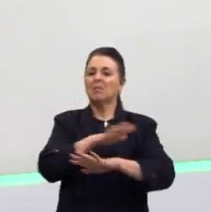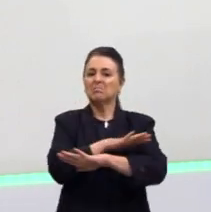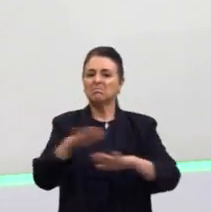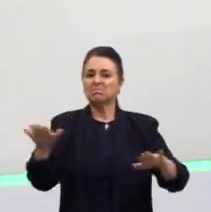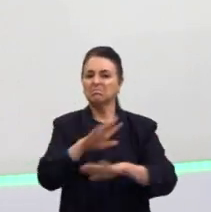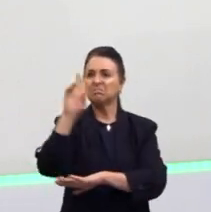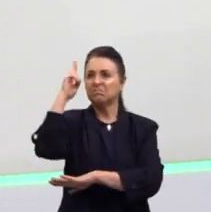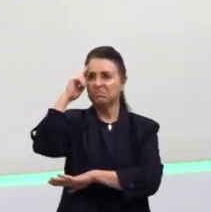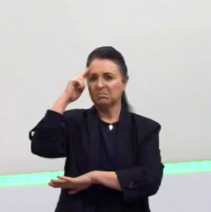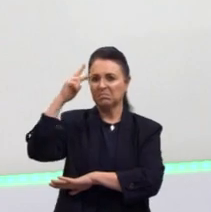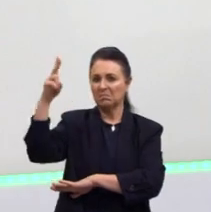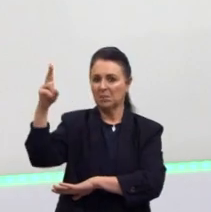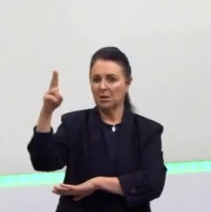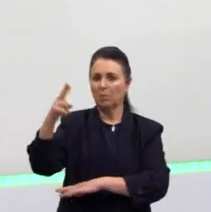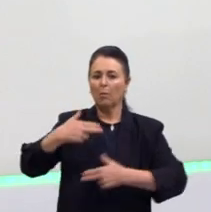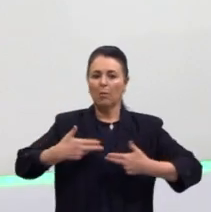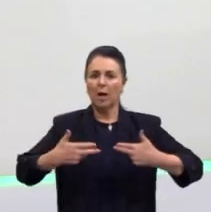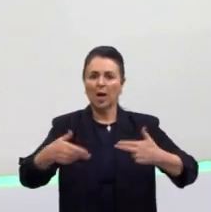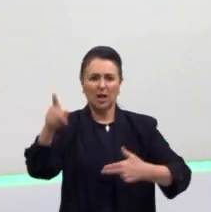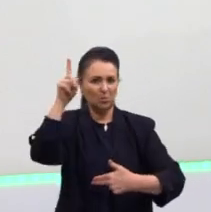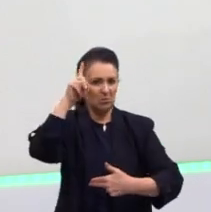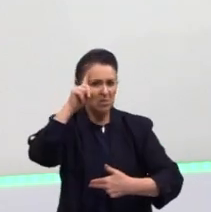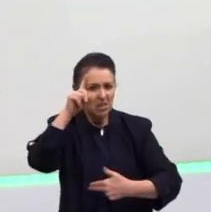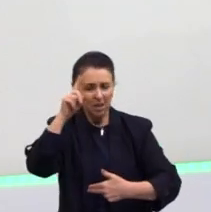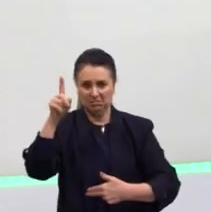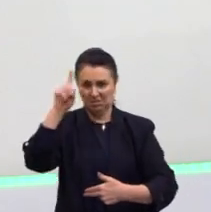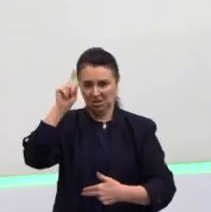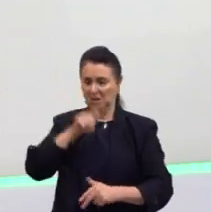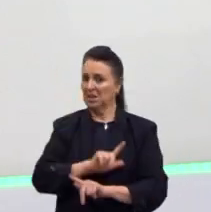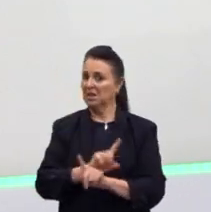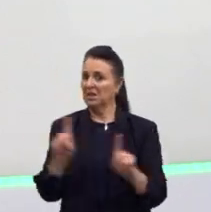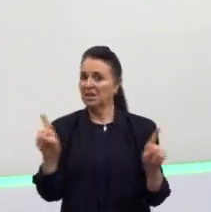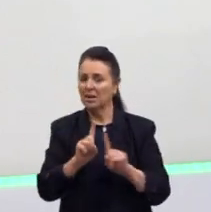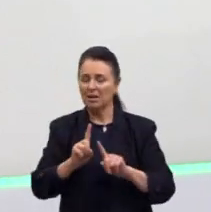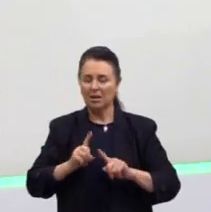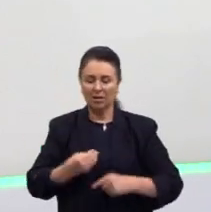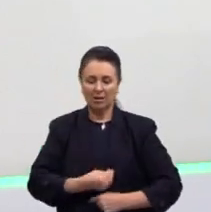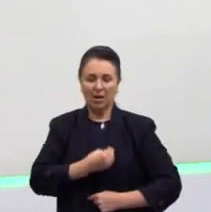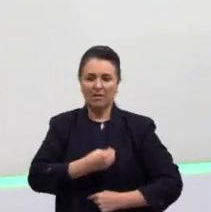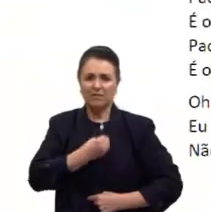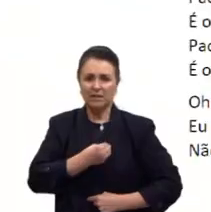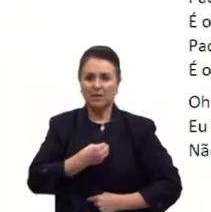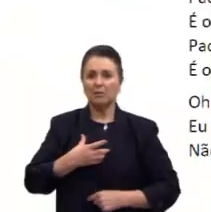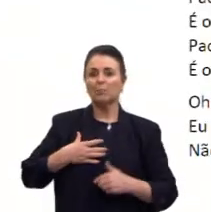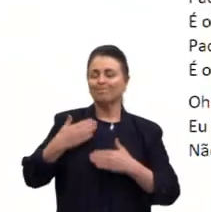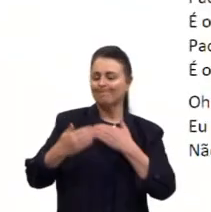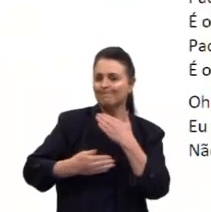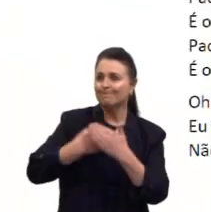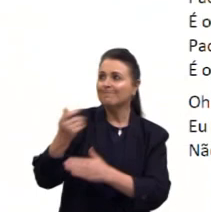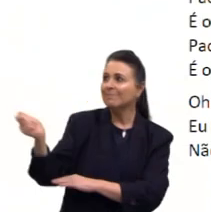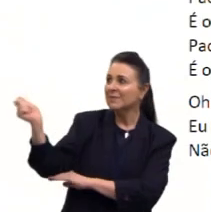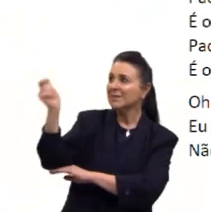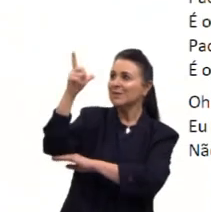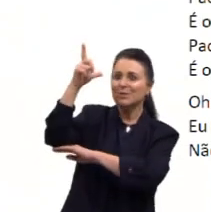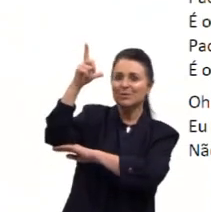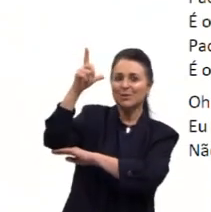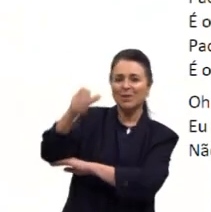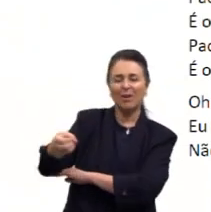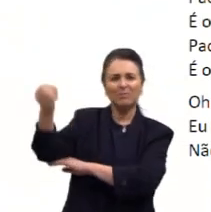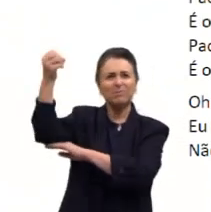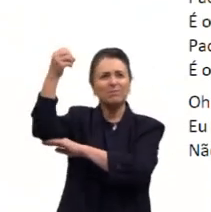mas a guerra todo dia, dia, dia, não. E tracei a vida inteira, planos tão incríveis, trama a luz do sol.